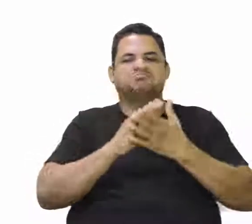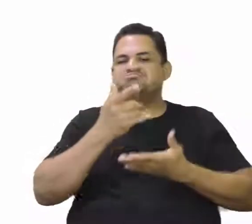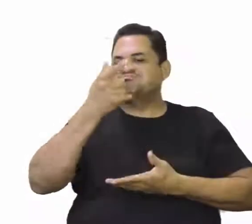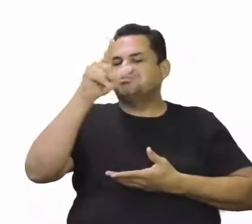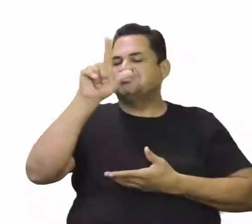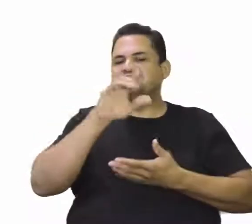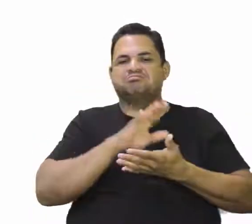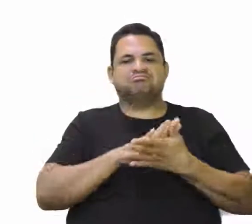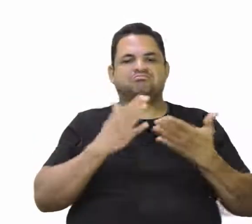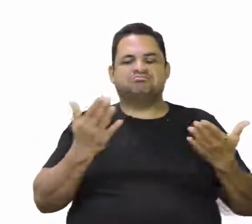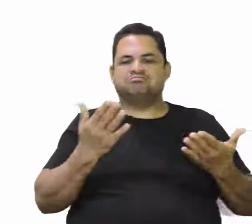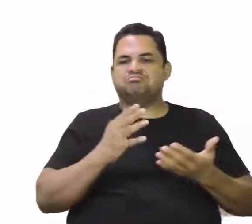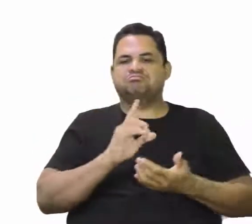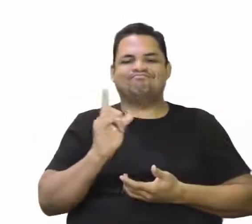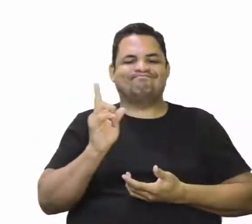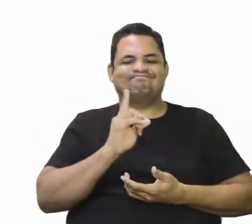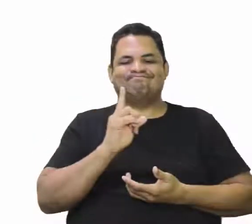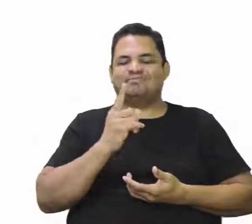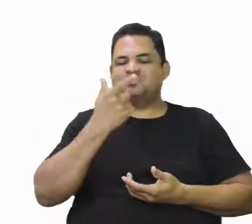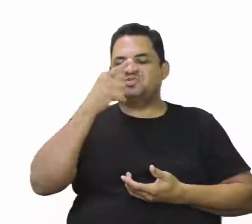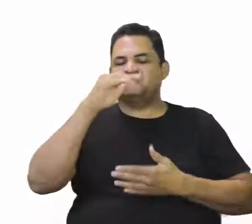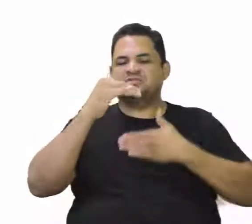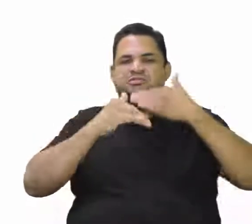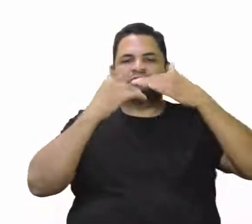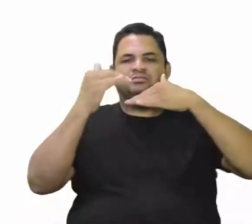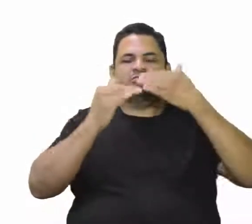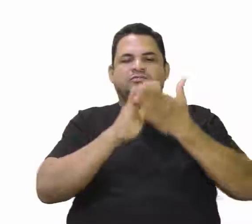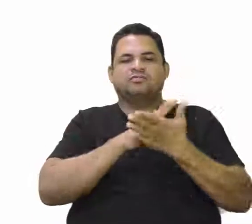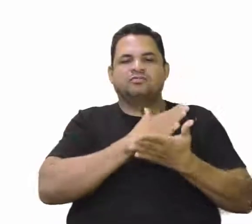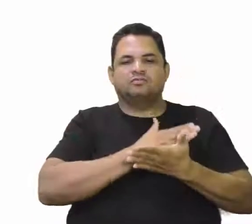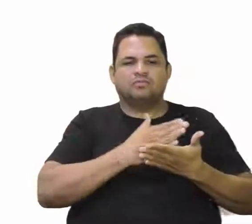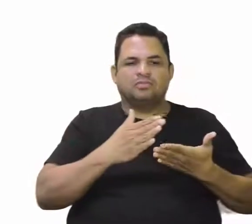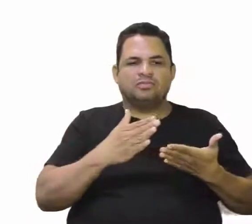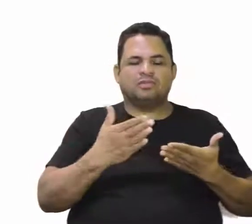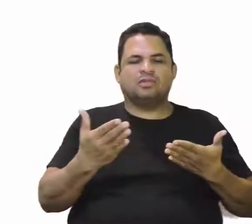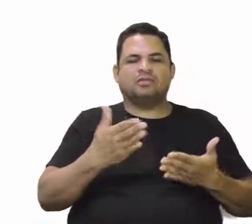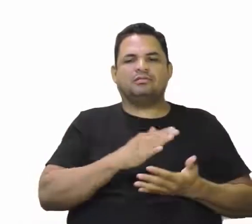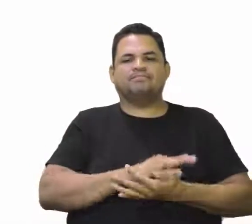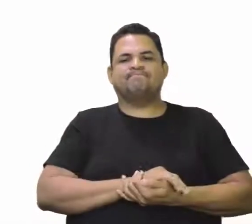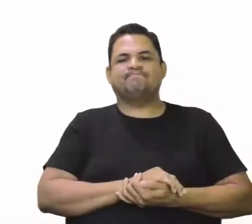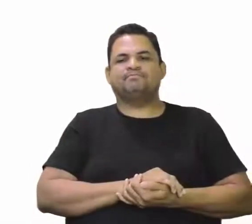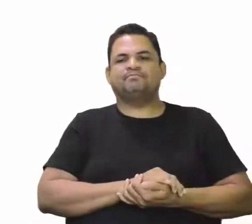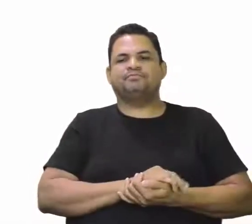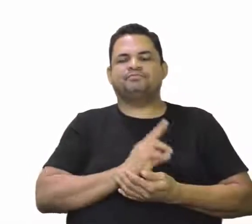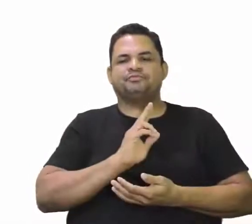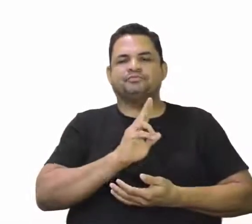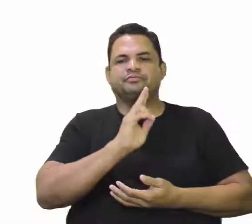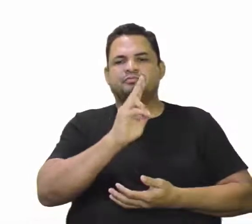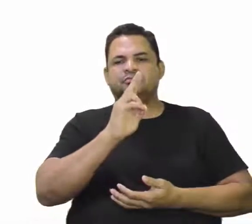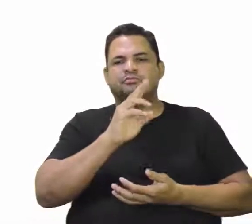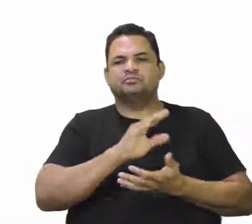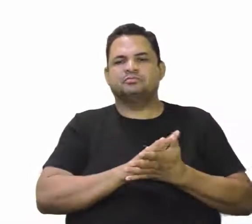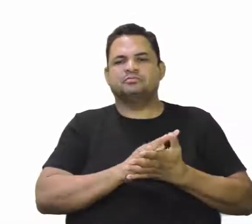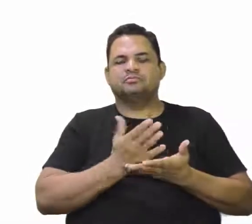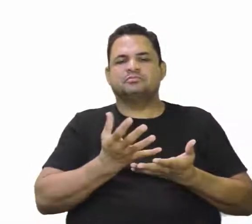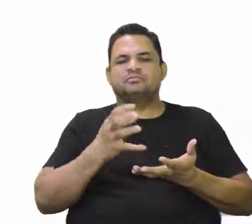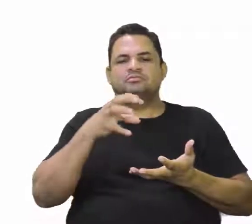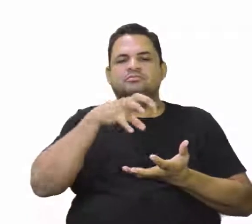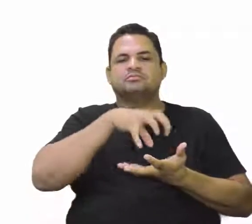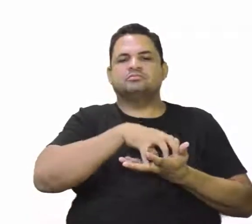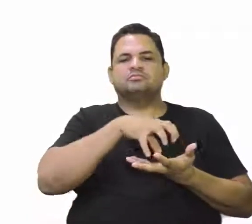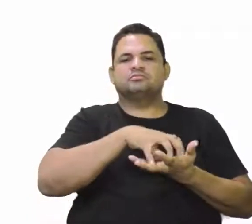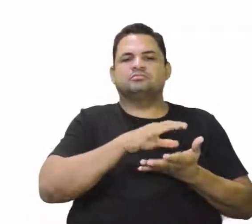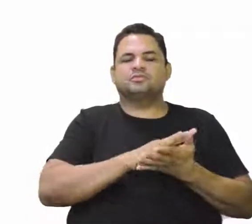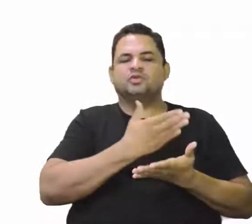não prosperou. Então, eles começam um processo de centralização chamado